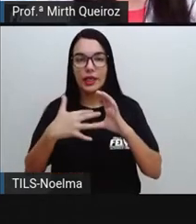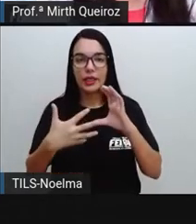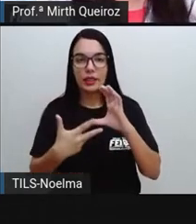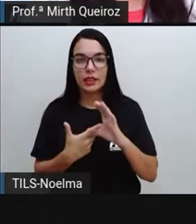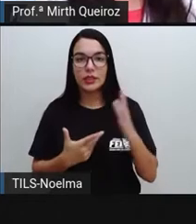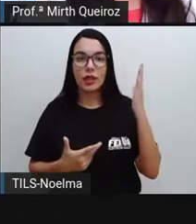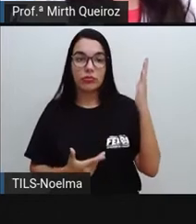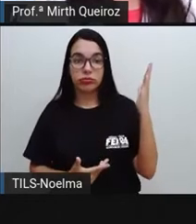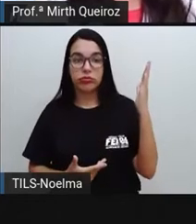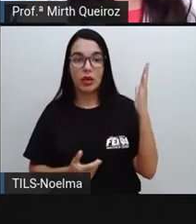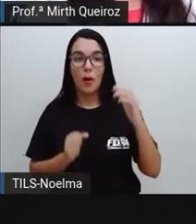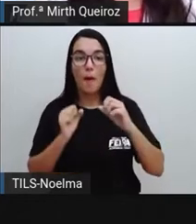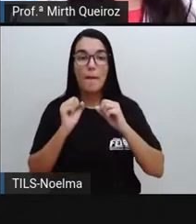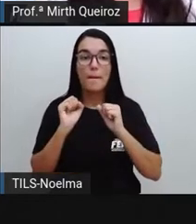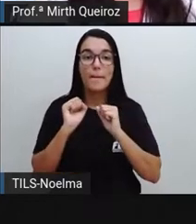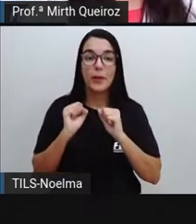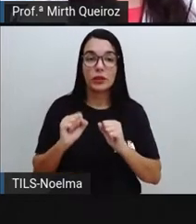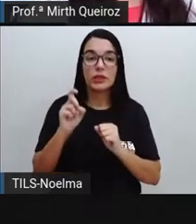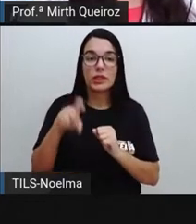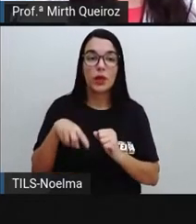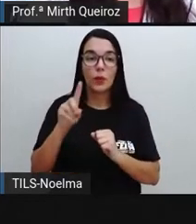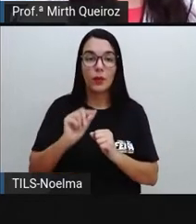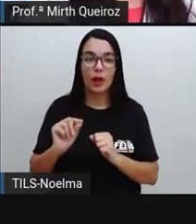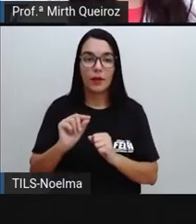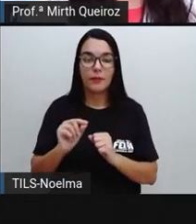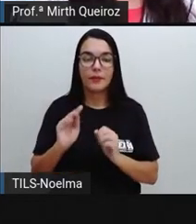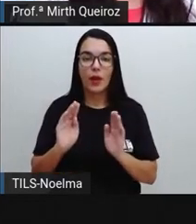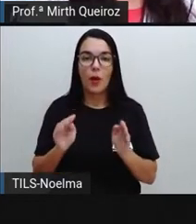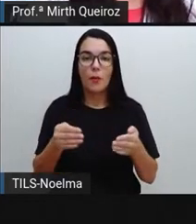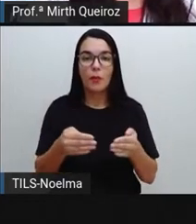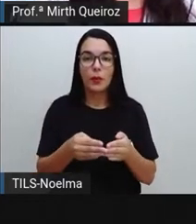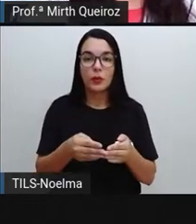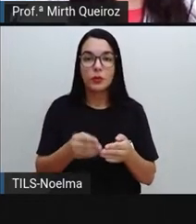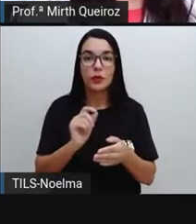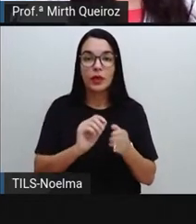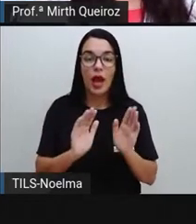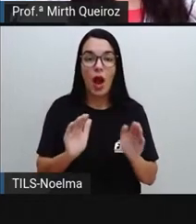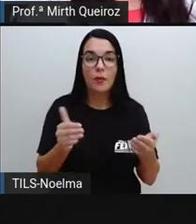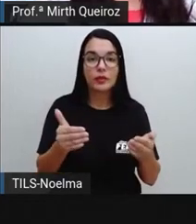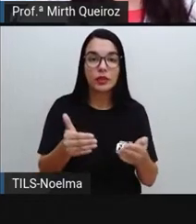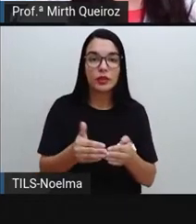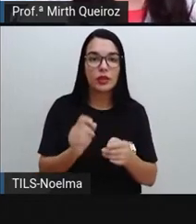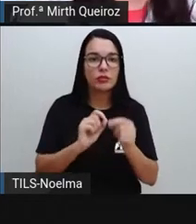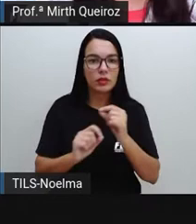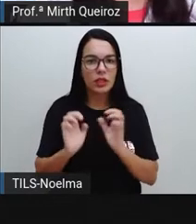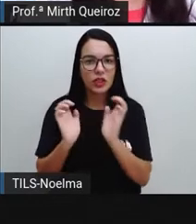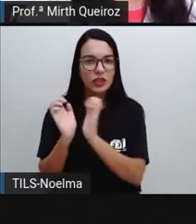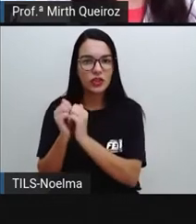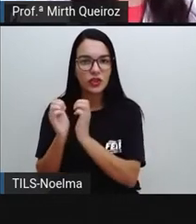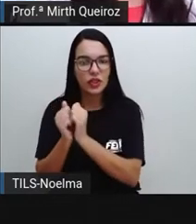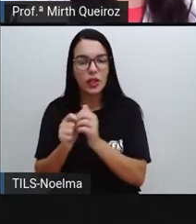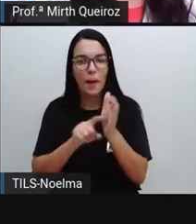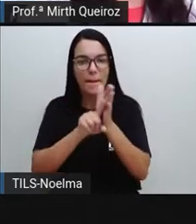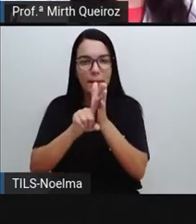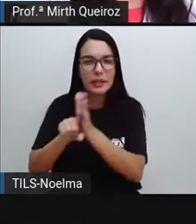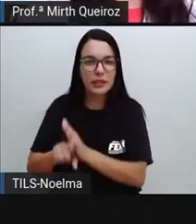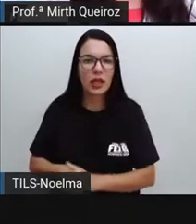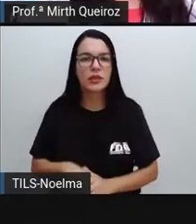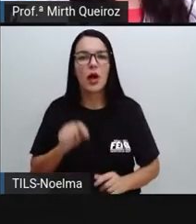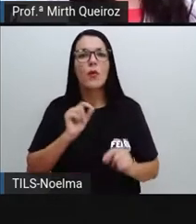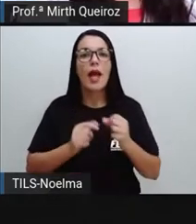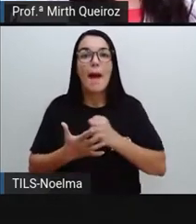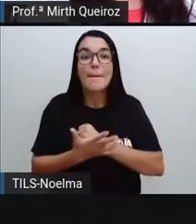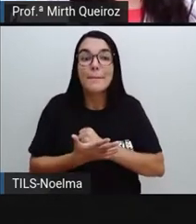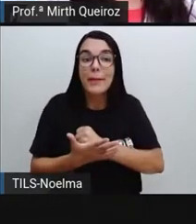tipo de gênero textual, né? Esse gênero de pesquisa, é baseado no rigor da ciência, de modo que as